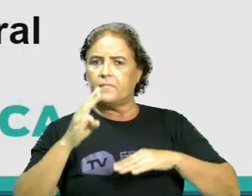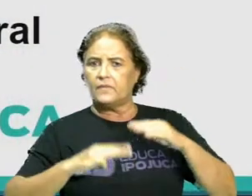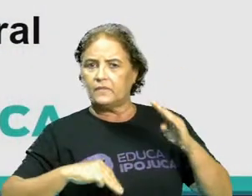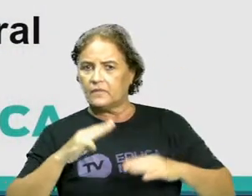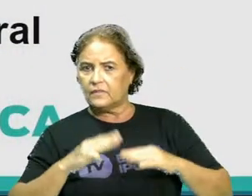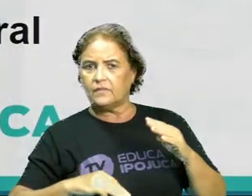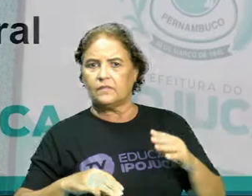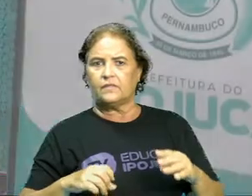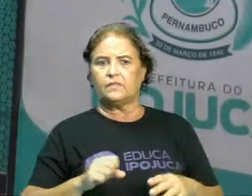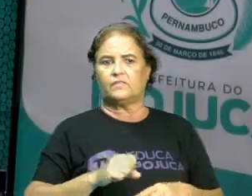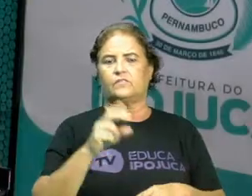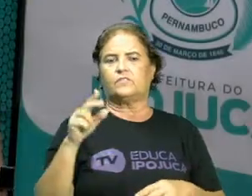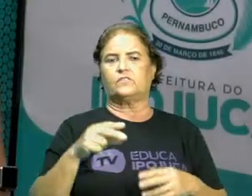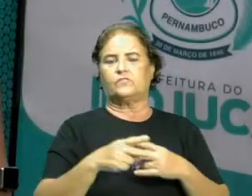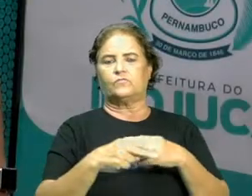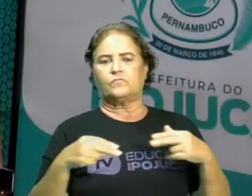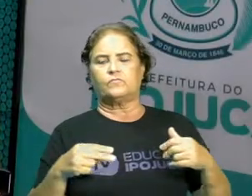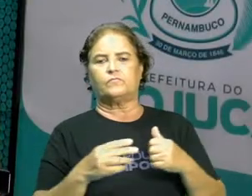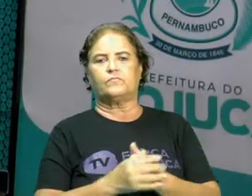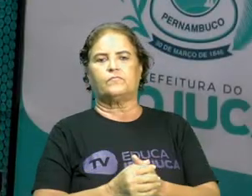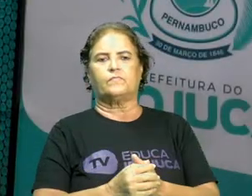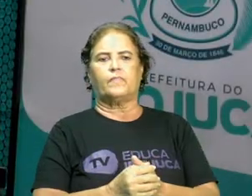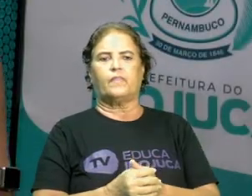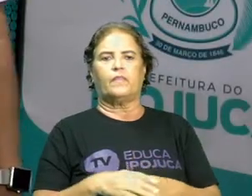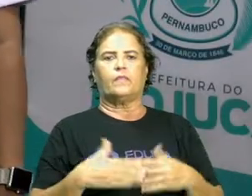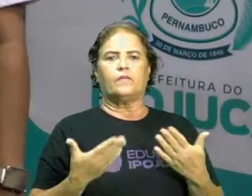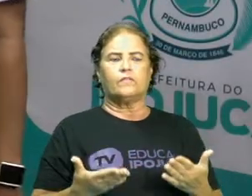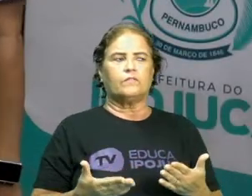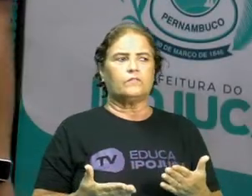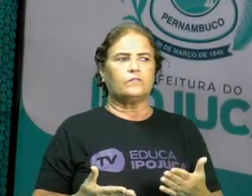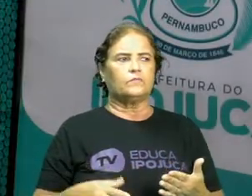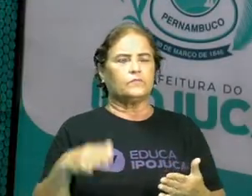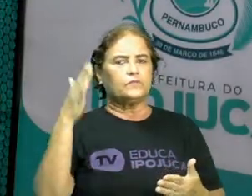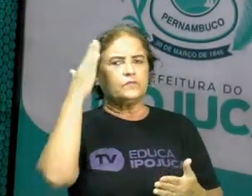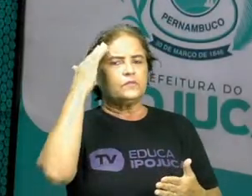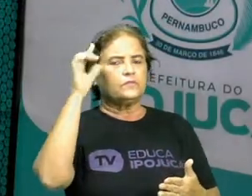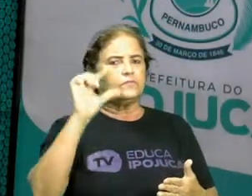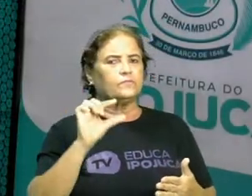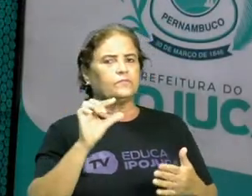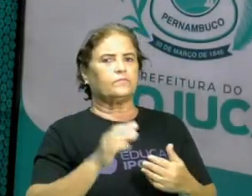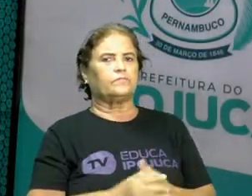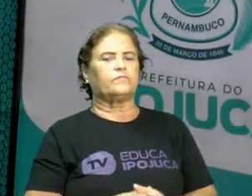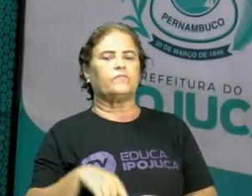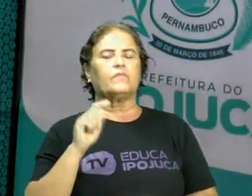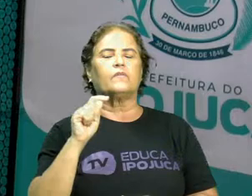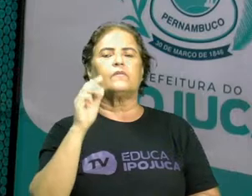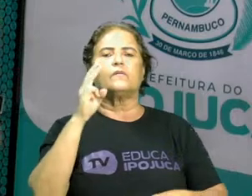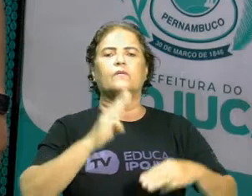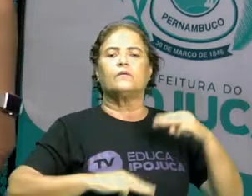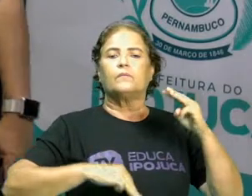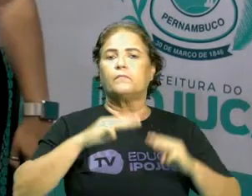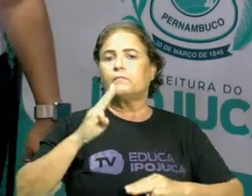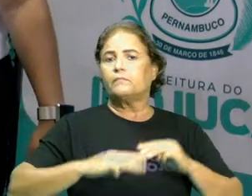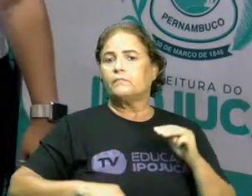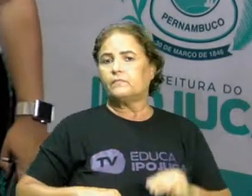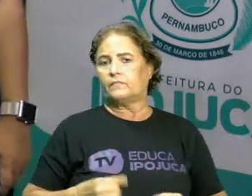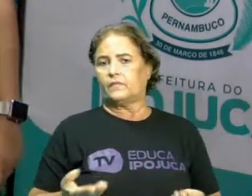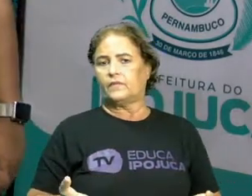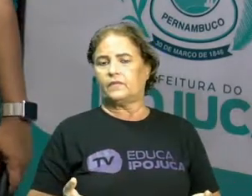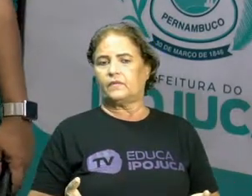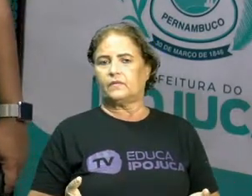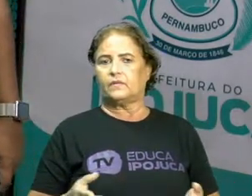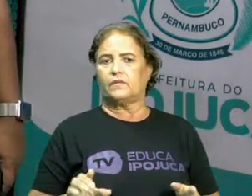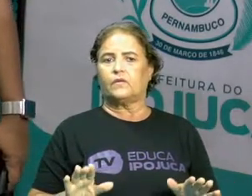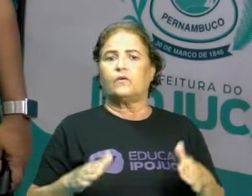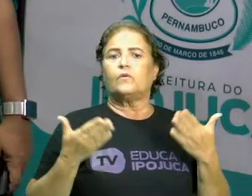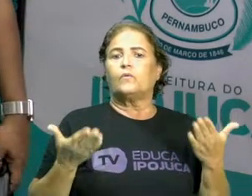propriedades. Então vamos logo entendendo um pouquinho. O que é matéria e quais são